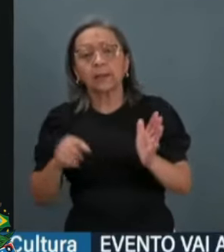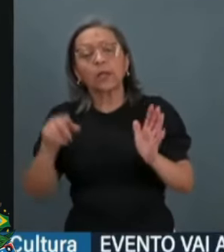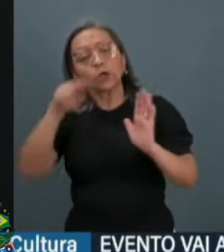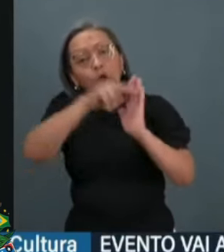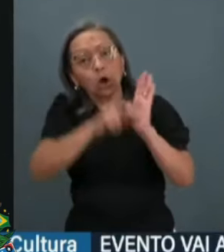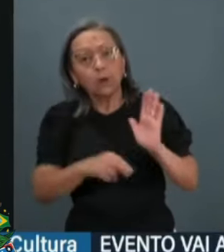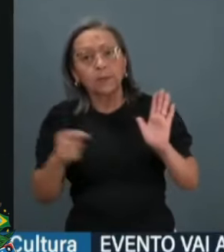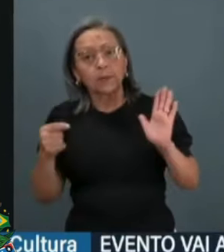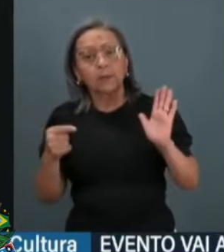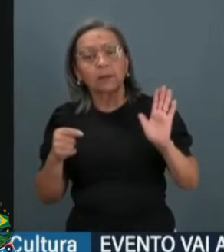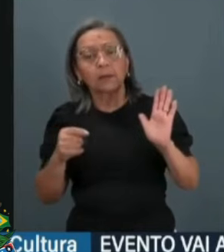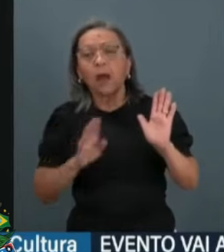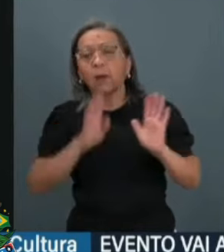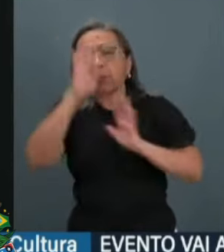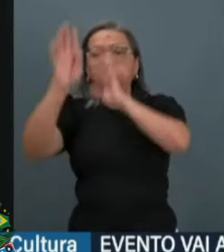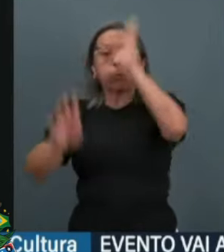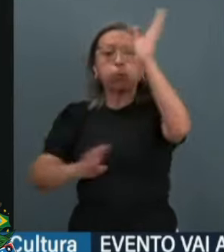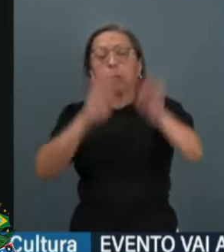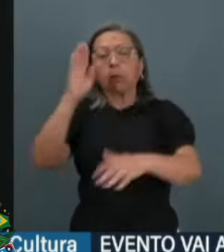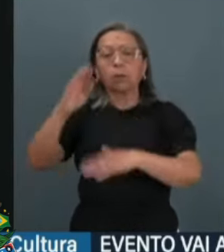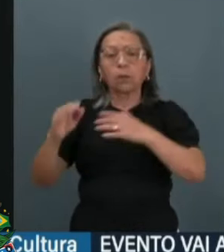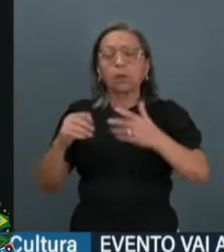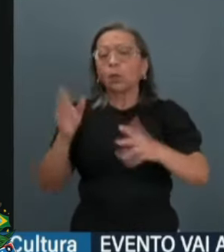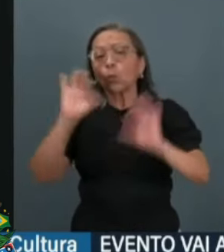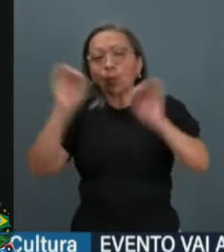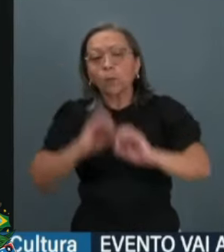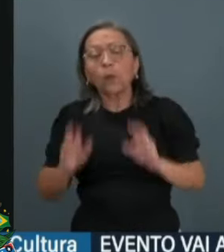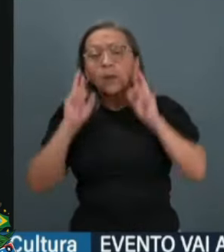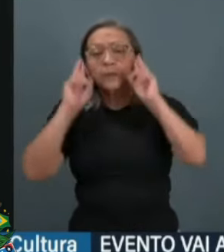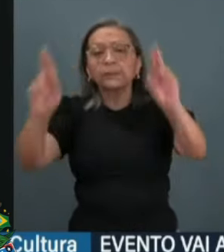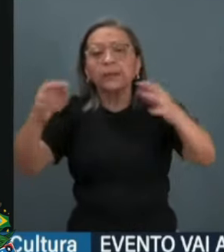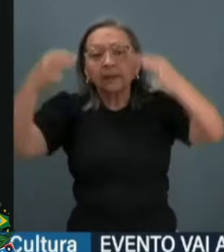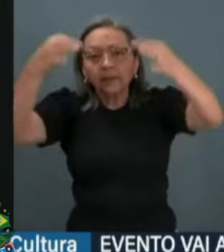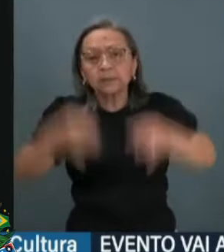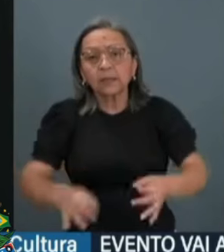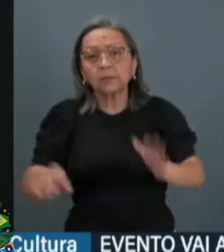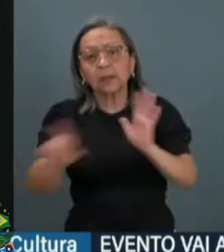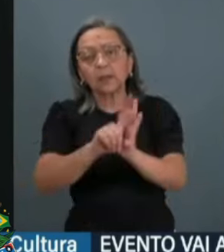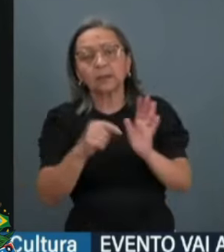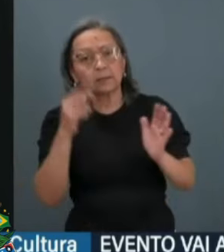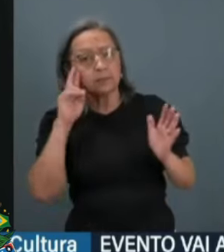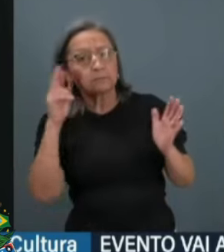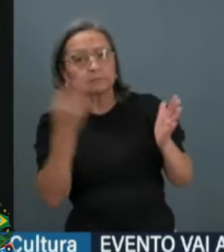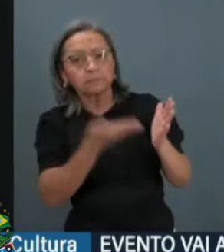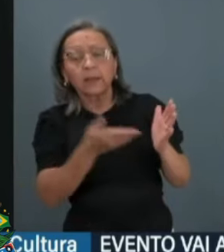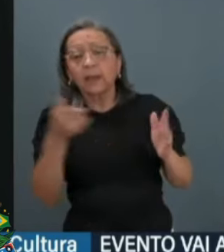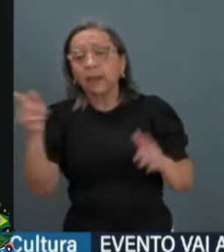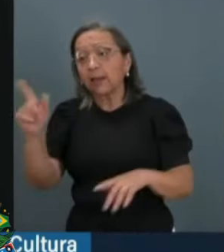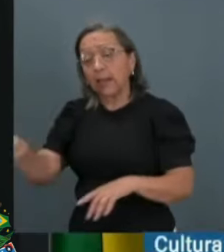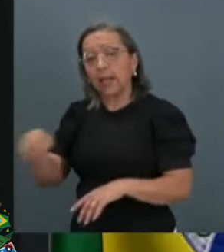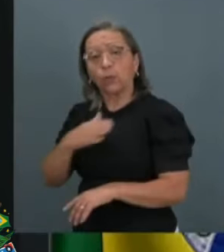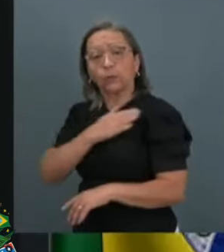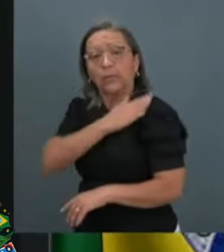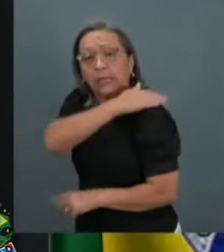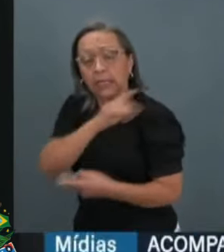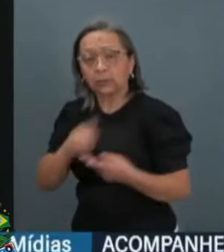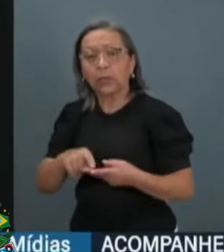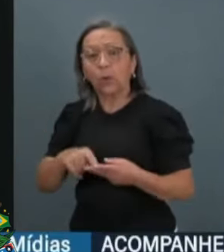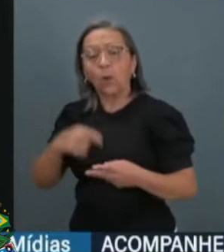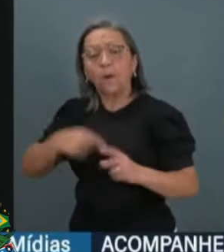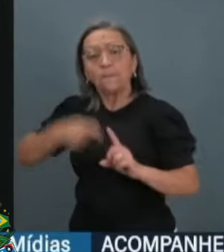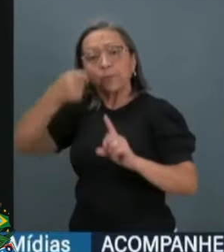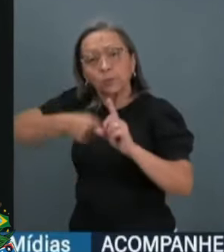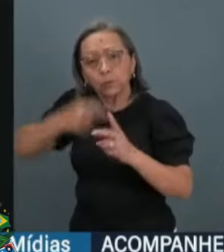normas. Por atropelar o processo, por não respeitar o devido processo legal. Ele é o delegado de polícia, ele é o promotor e é o